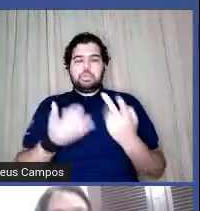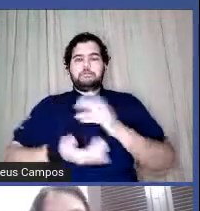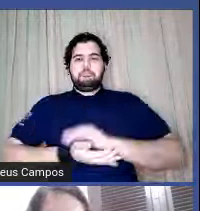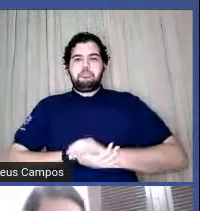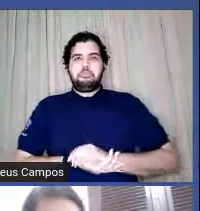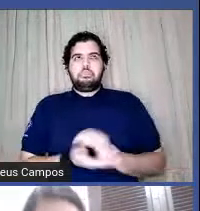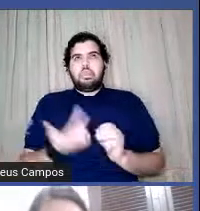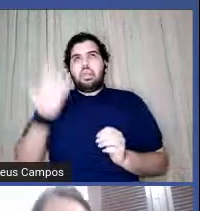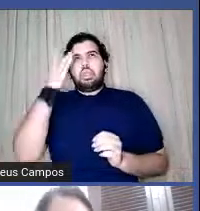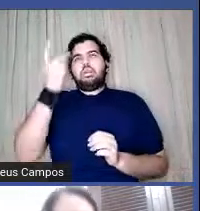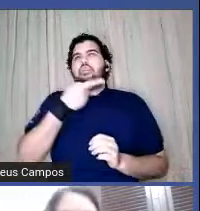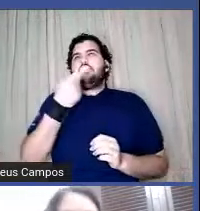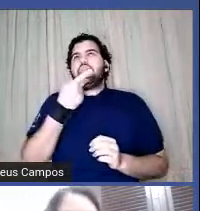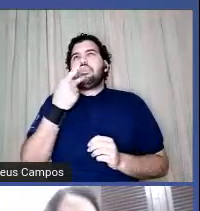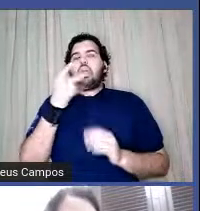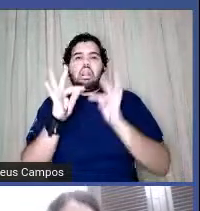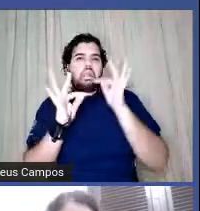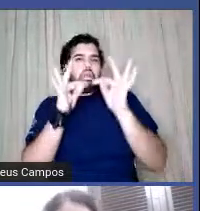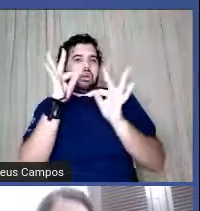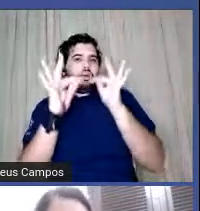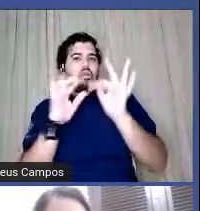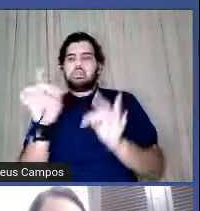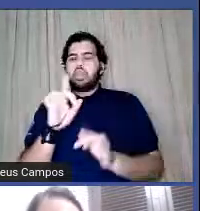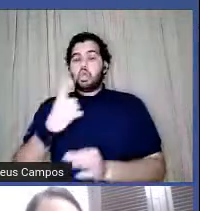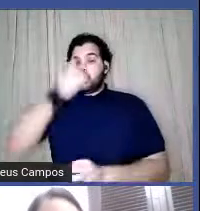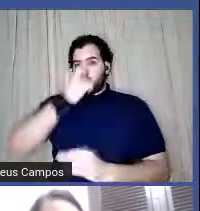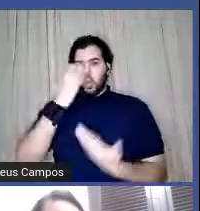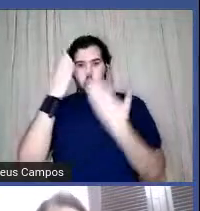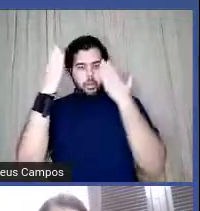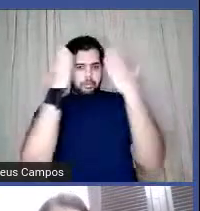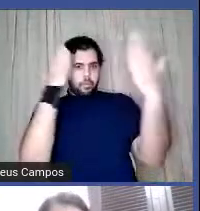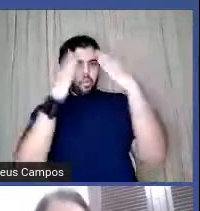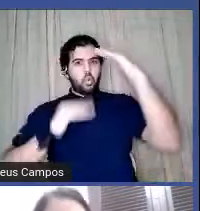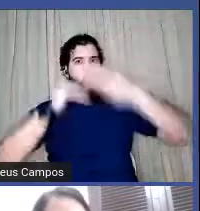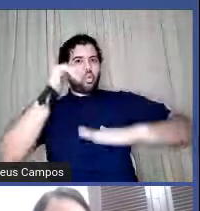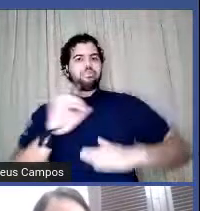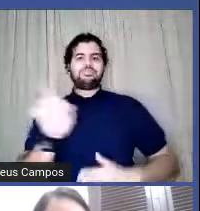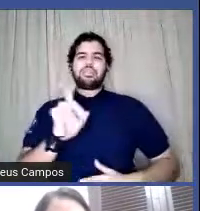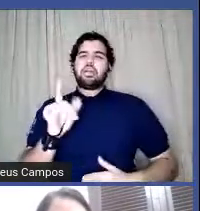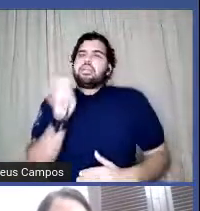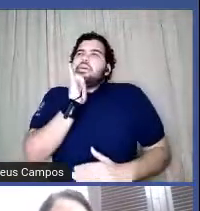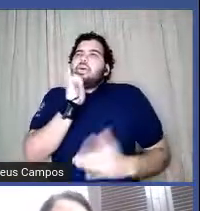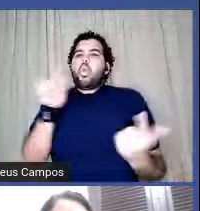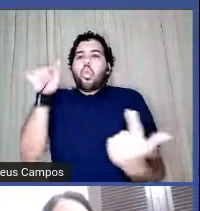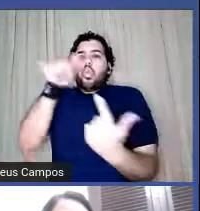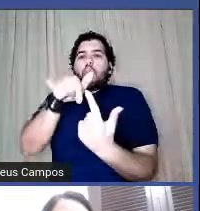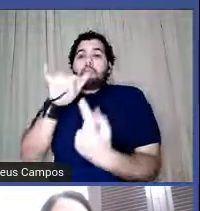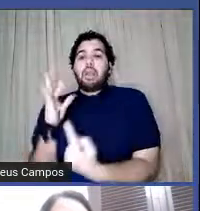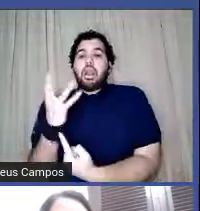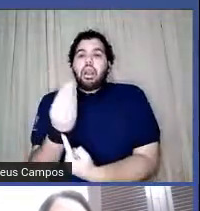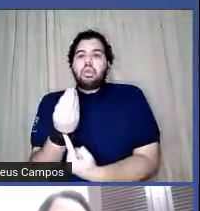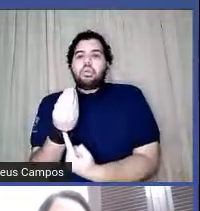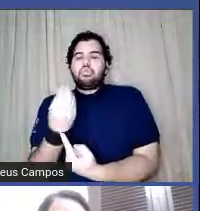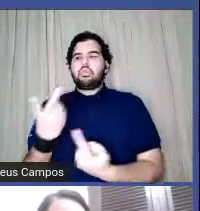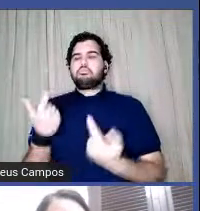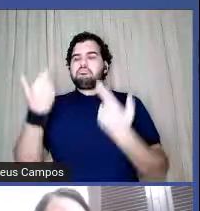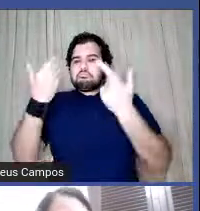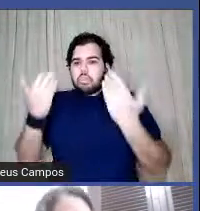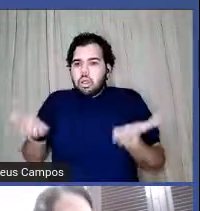não diria terapêutica, até porque nós não somos psicólogos, mas no sentido da arte ajudar, ou